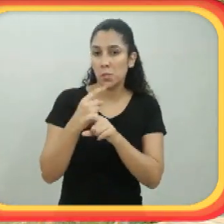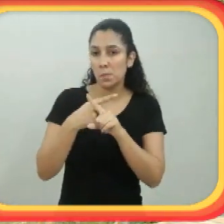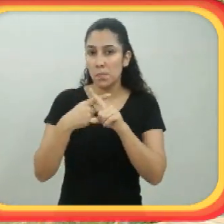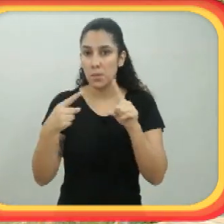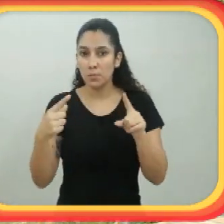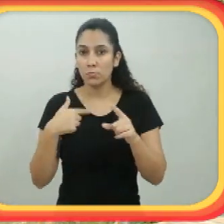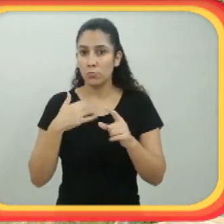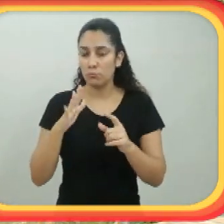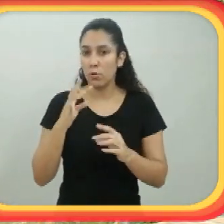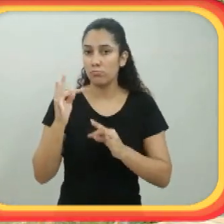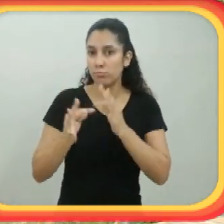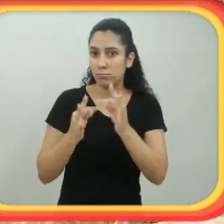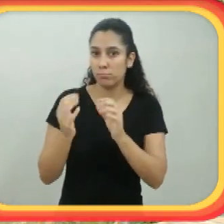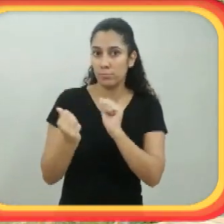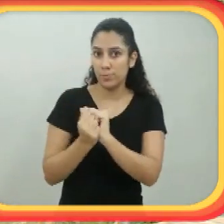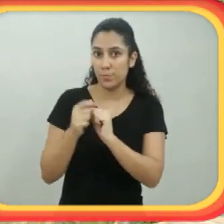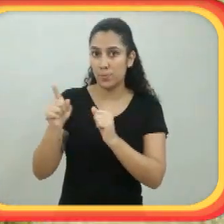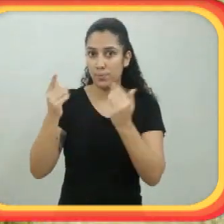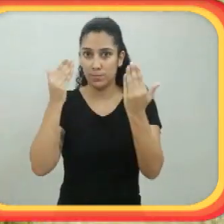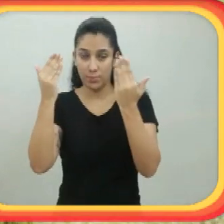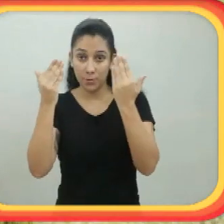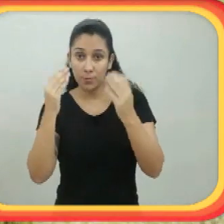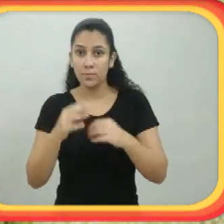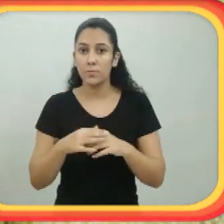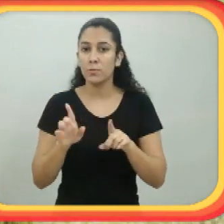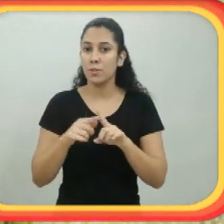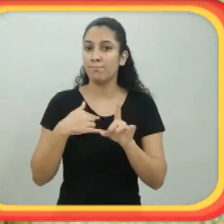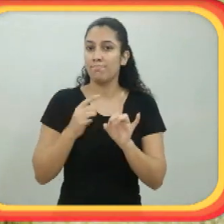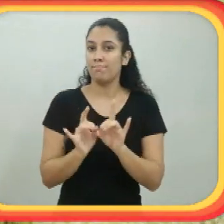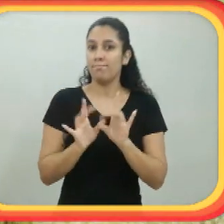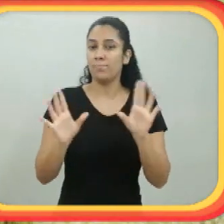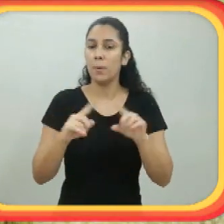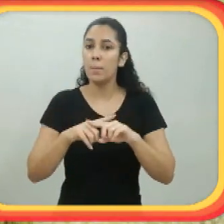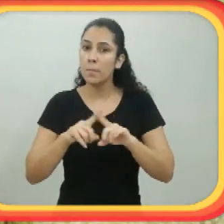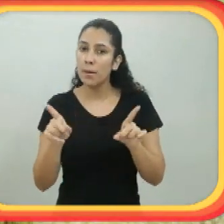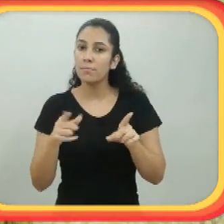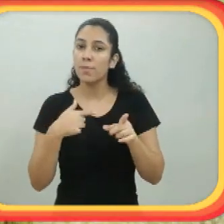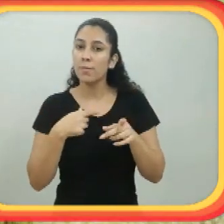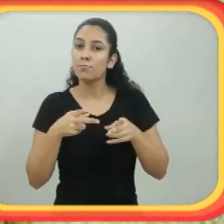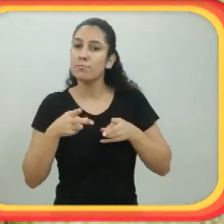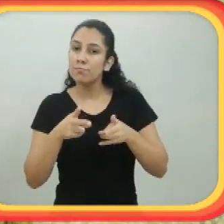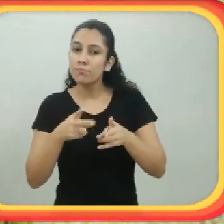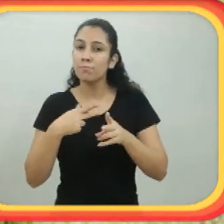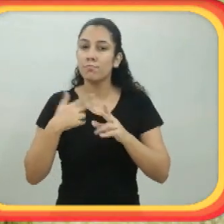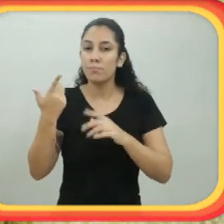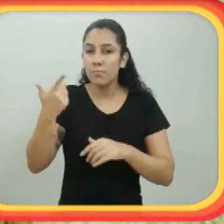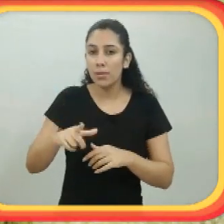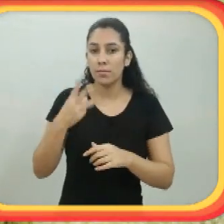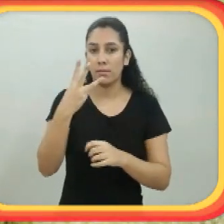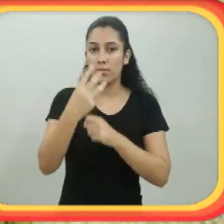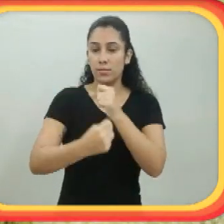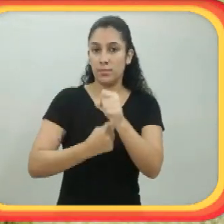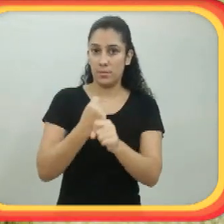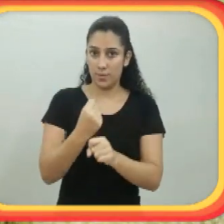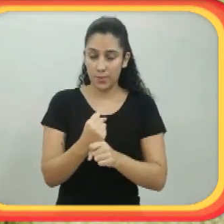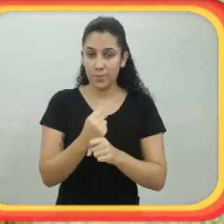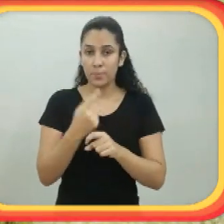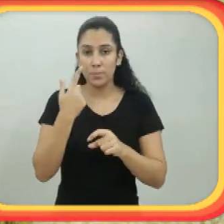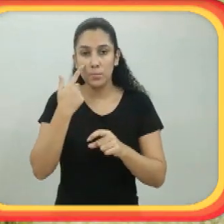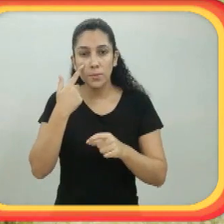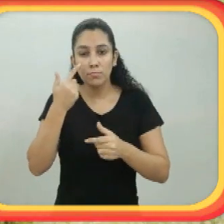eu, Ricardo Cariello. Eu me identifiquei. E aí eu fiquei uns dois anos e meio